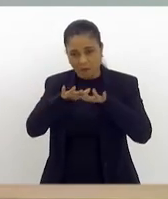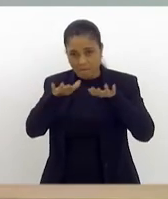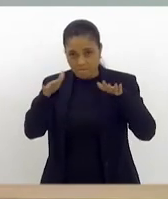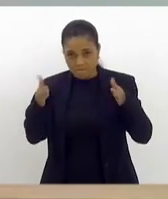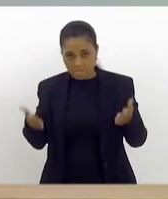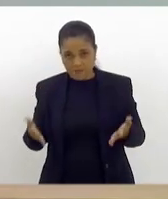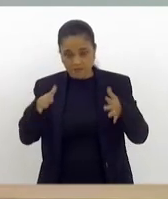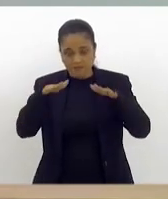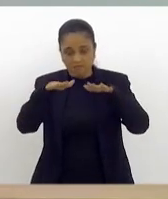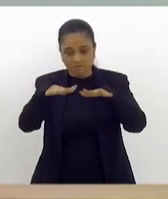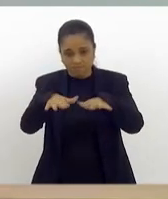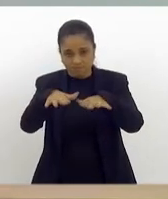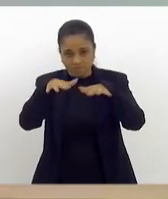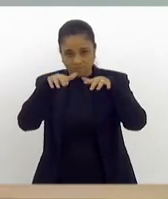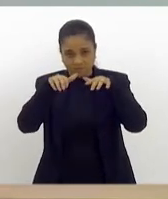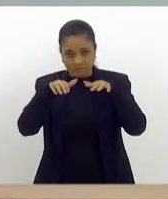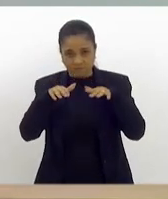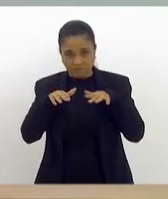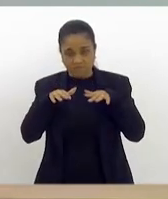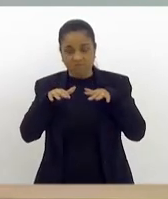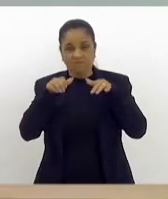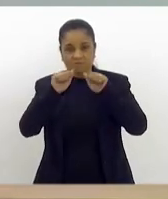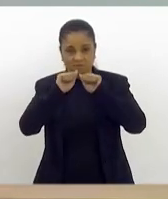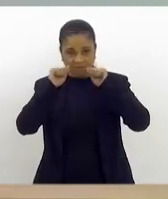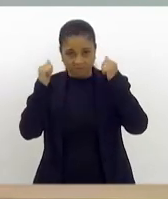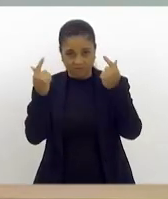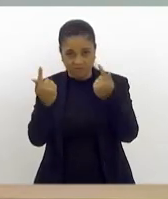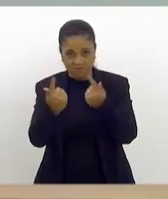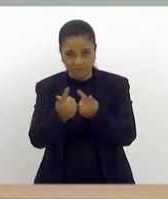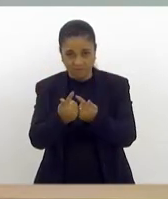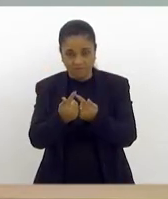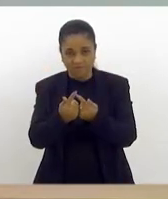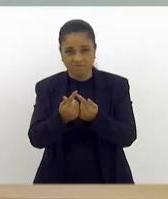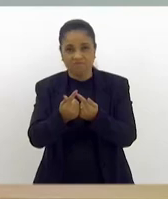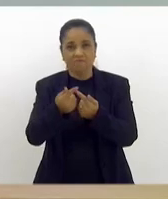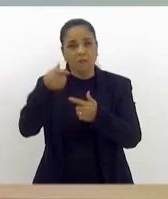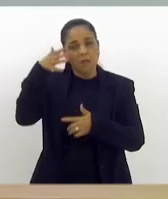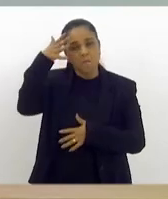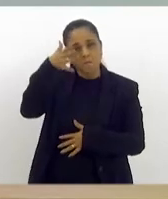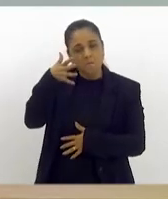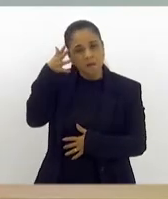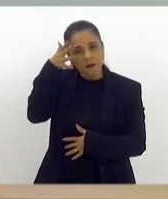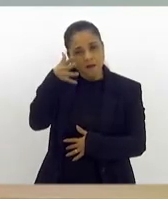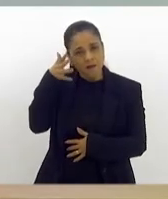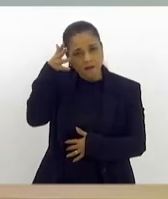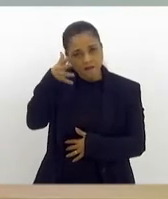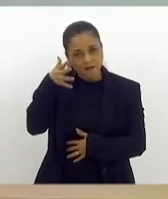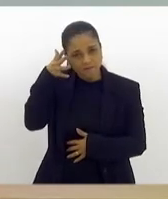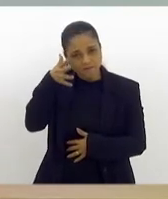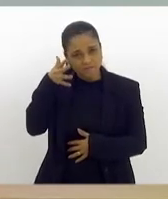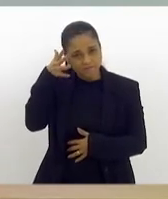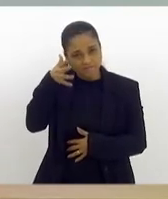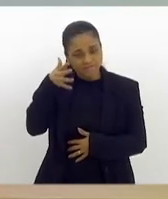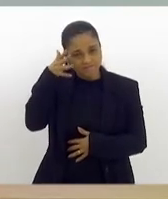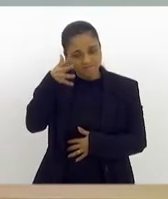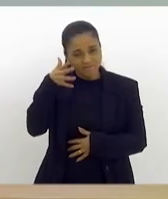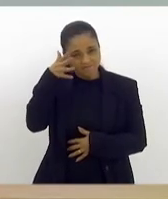Legislativa do Estado do Rio de Janeiro a realização desta palestra, porque eu